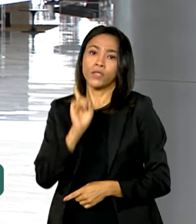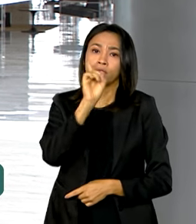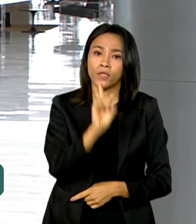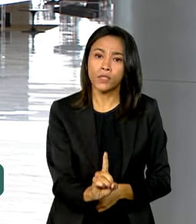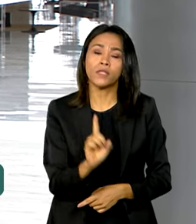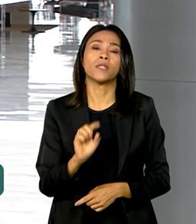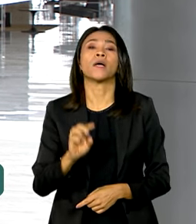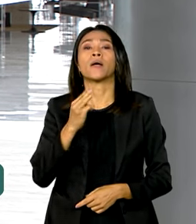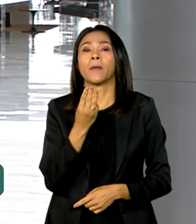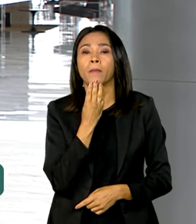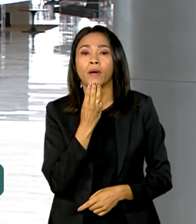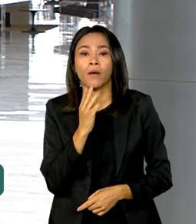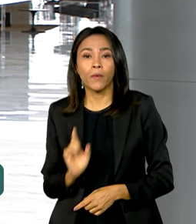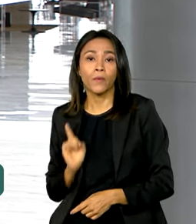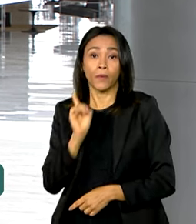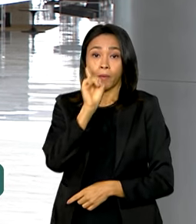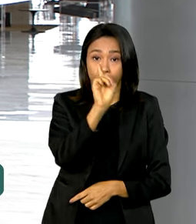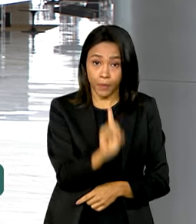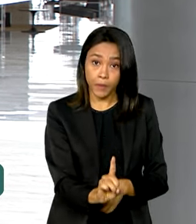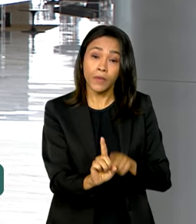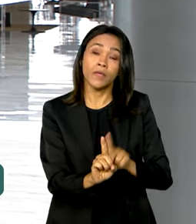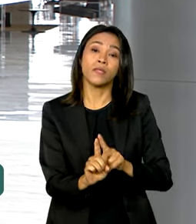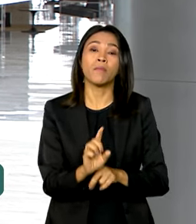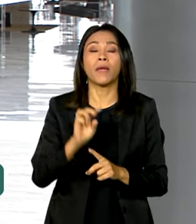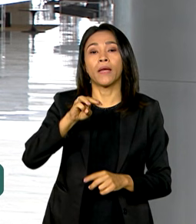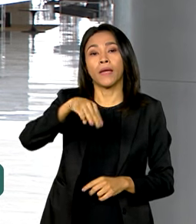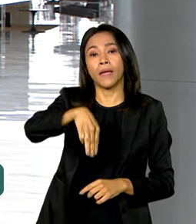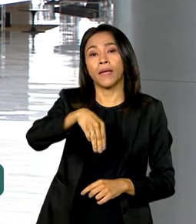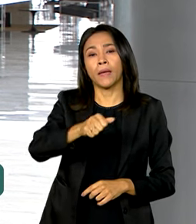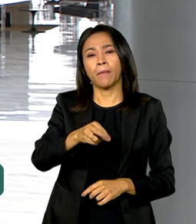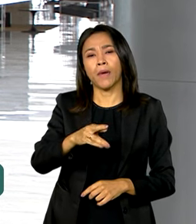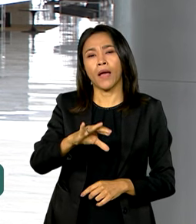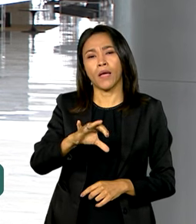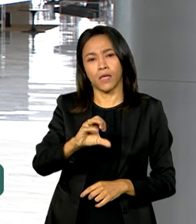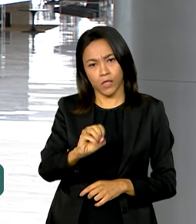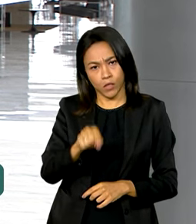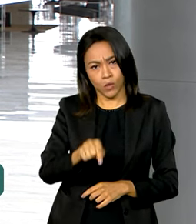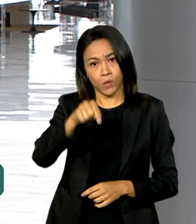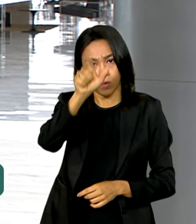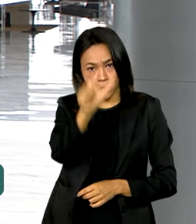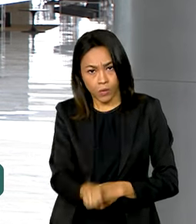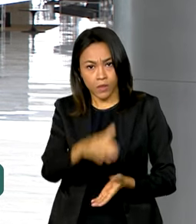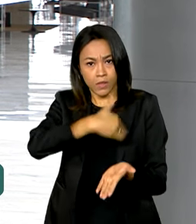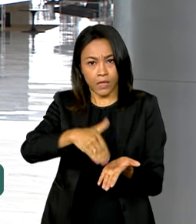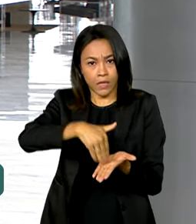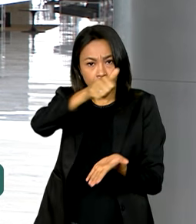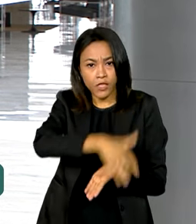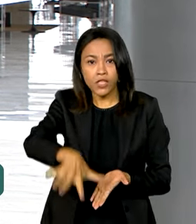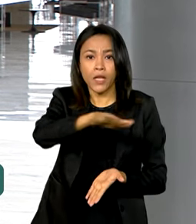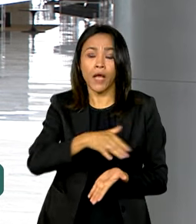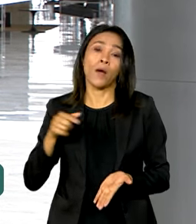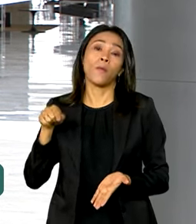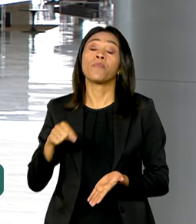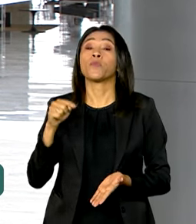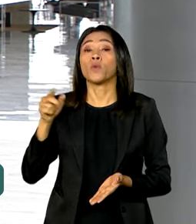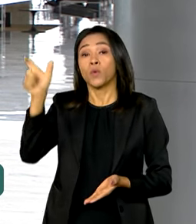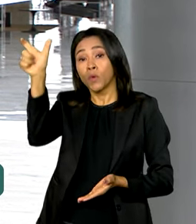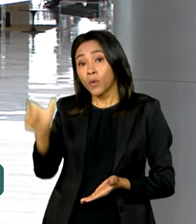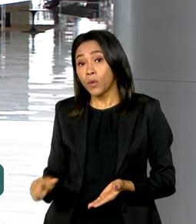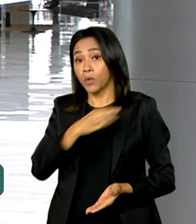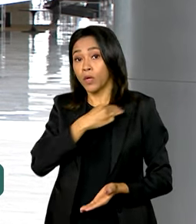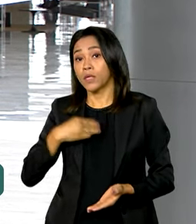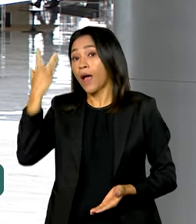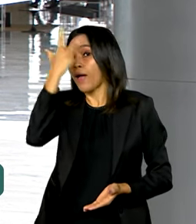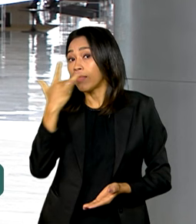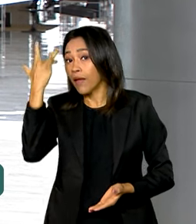Mauro Vieira, das Relações Exteriores, e Márcio Macedo, da Secretaria-Geral. O ministro Haddad passou o fim de semana em São